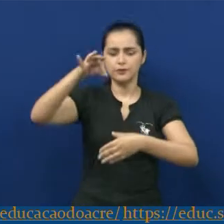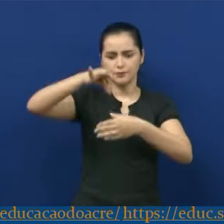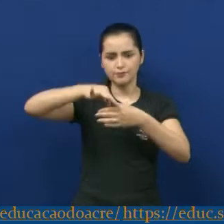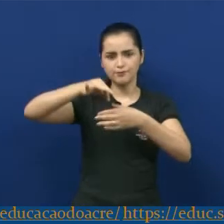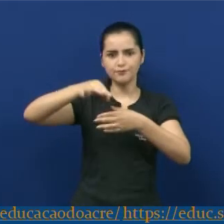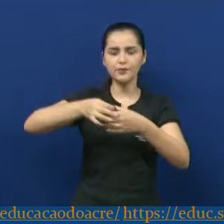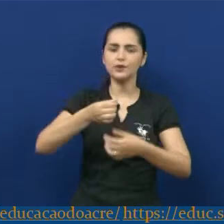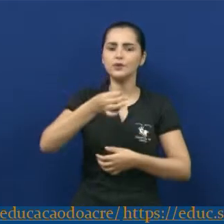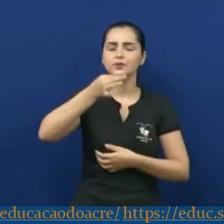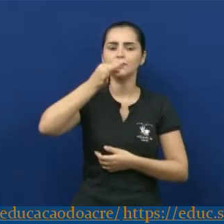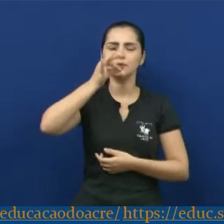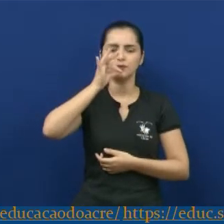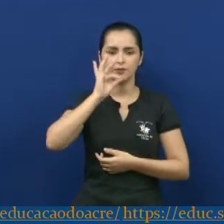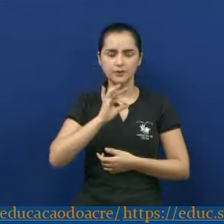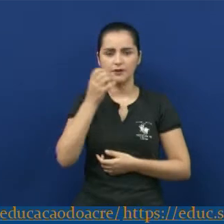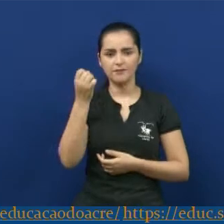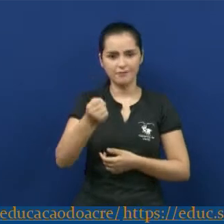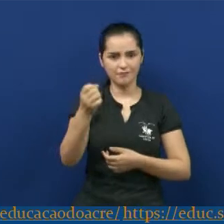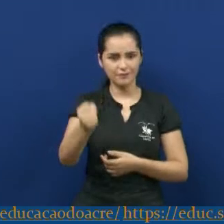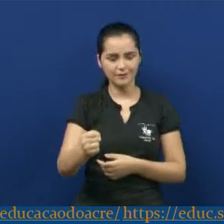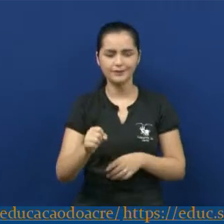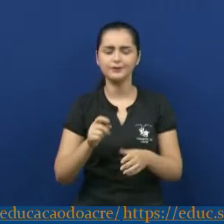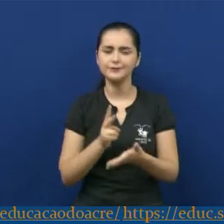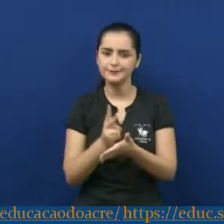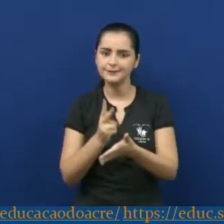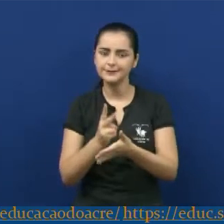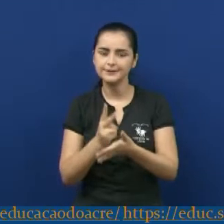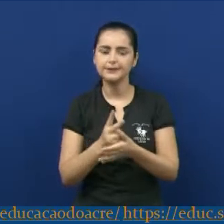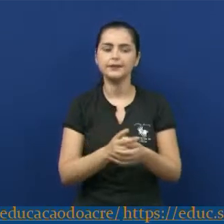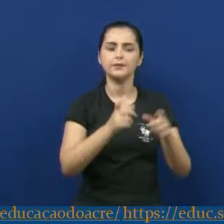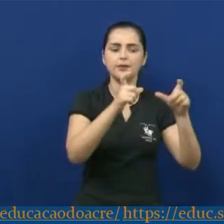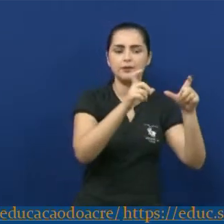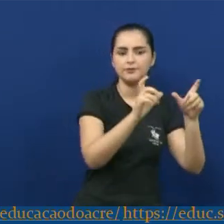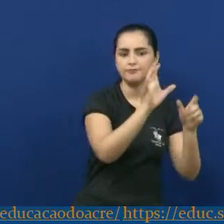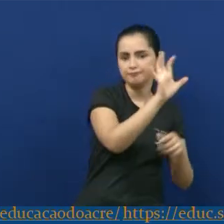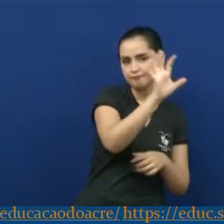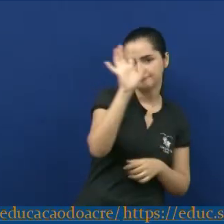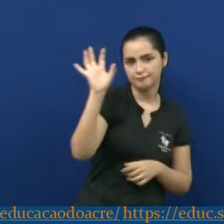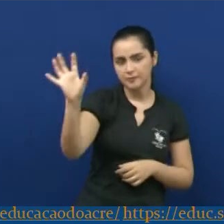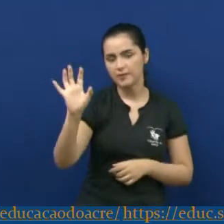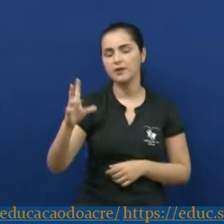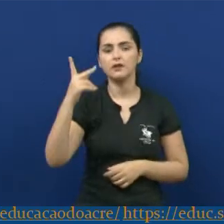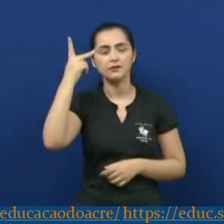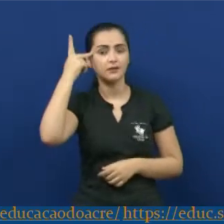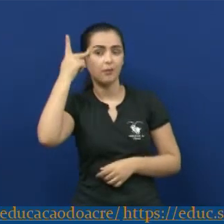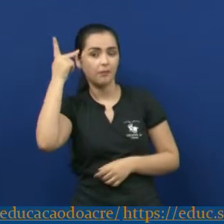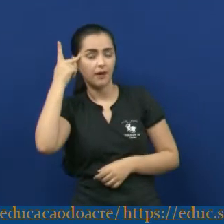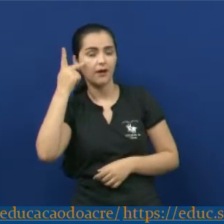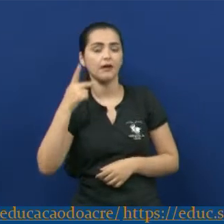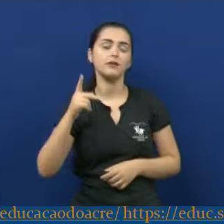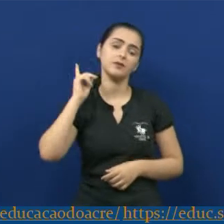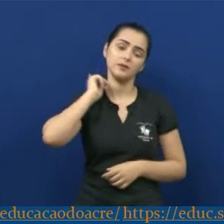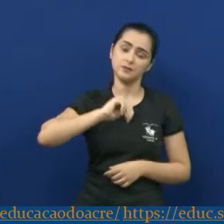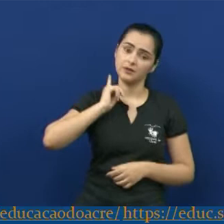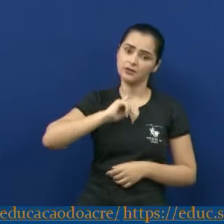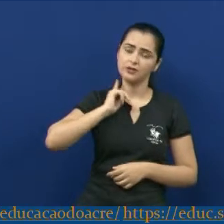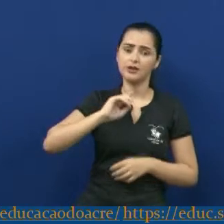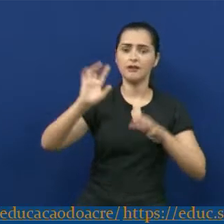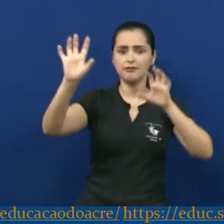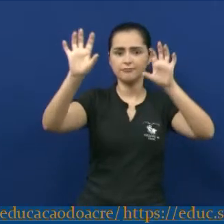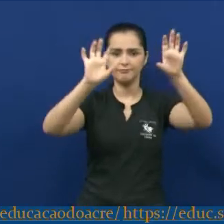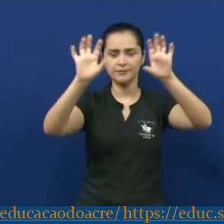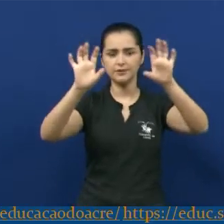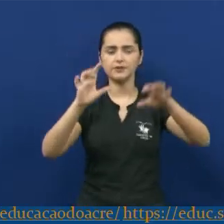os governantes eram sempre entre a região de São Paulo e Minas Gerais. Estava vindo muito